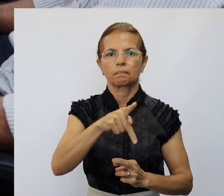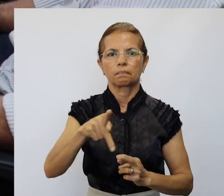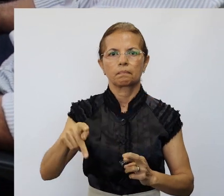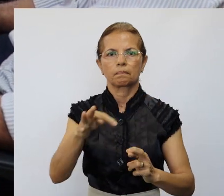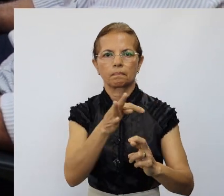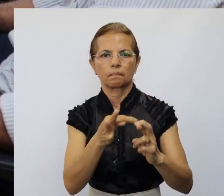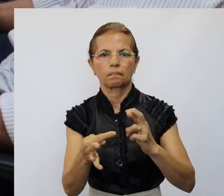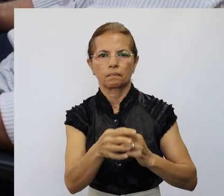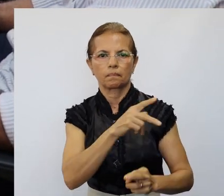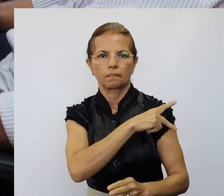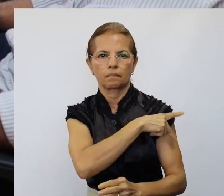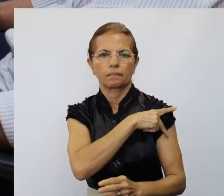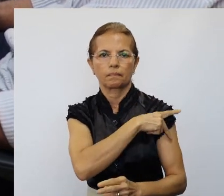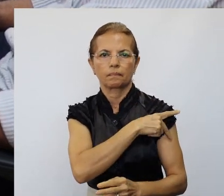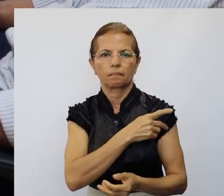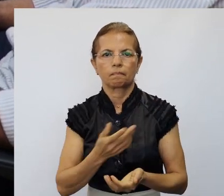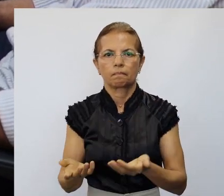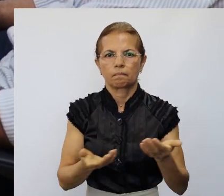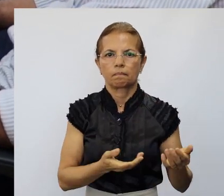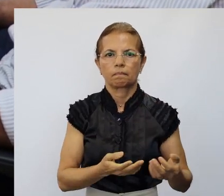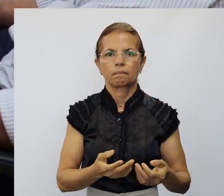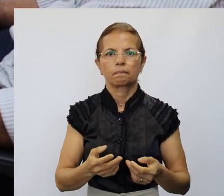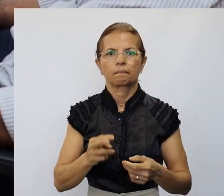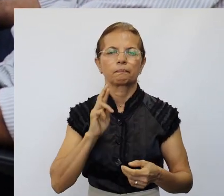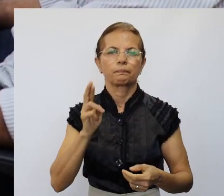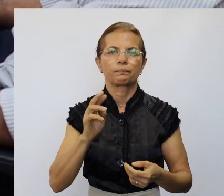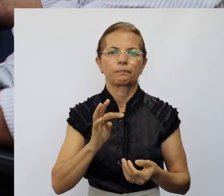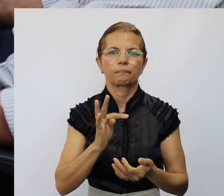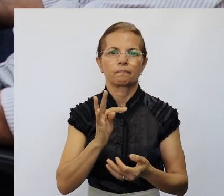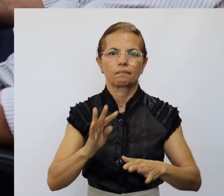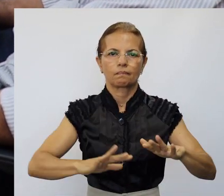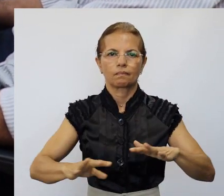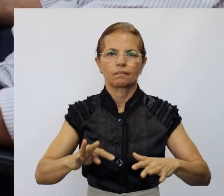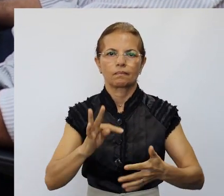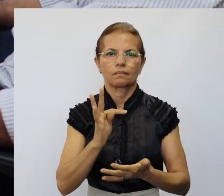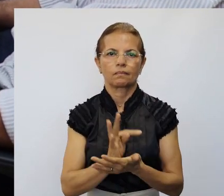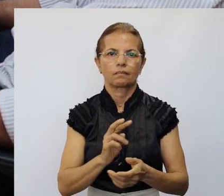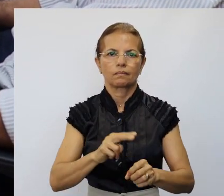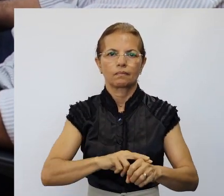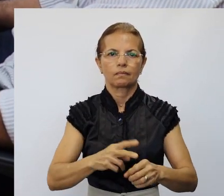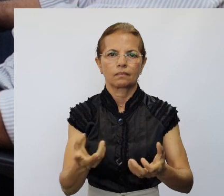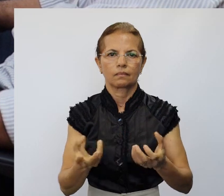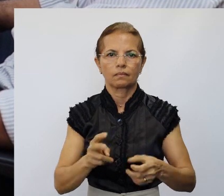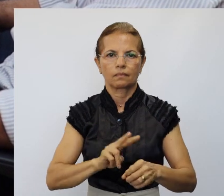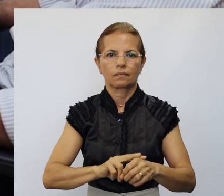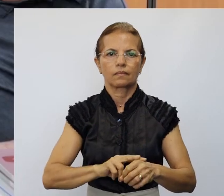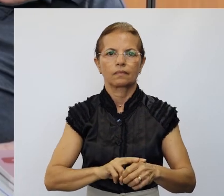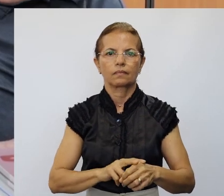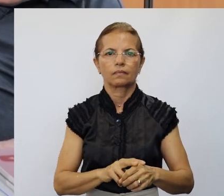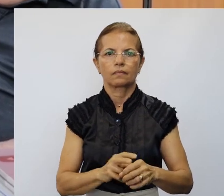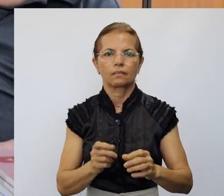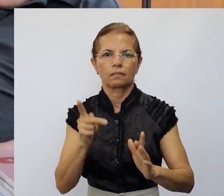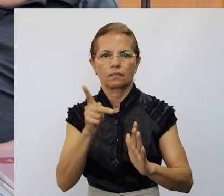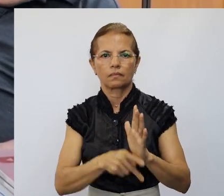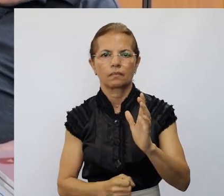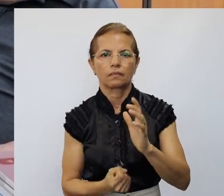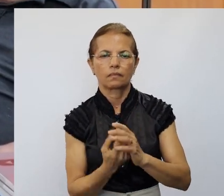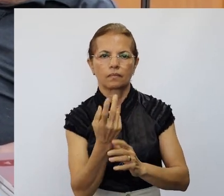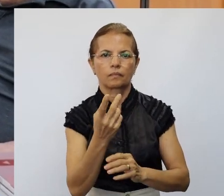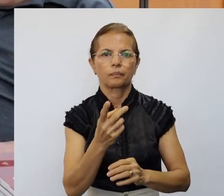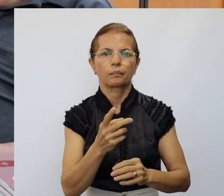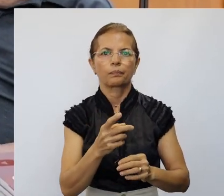A presidência do TRT Piauí recebeu representantes do movimento Terezina Verde que Te Quero Verde. O projeto,